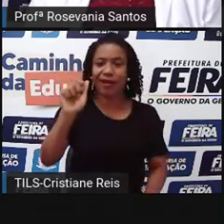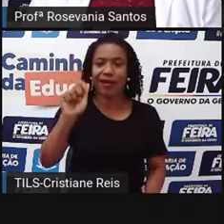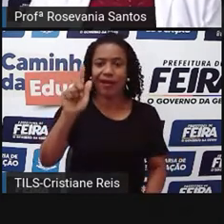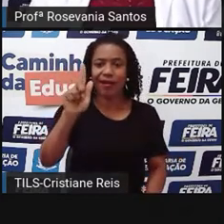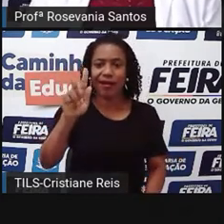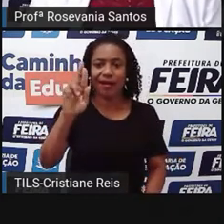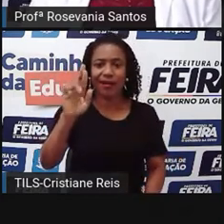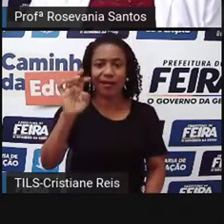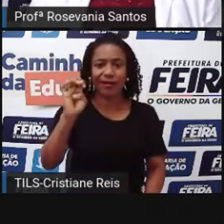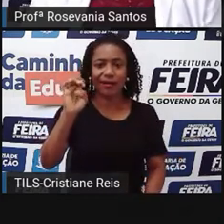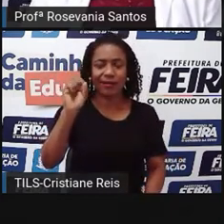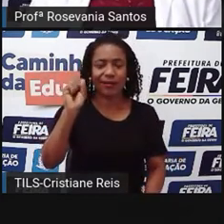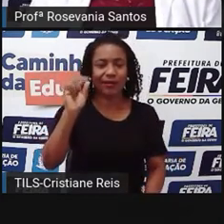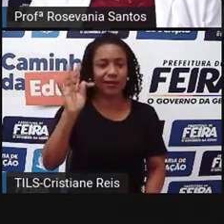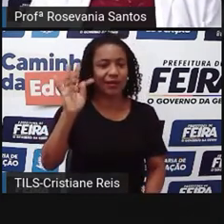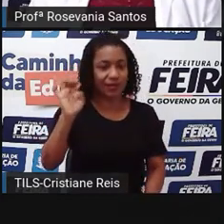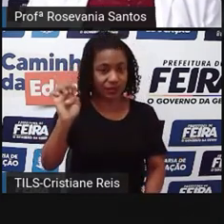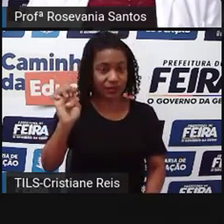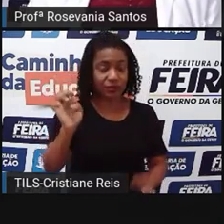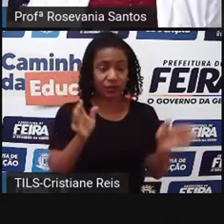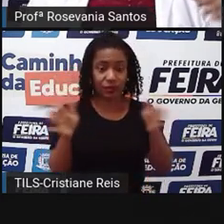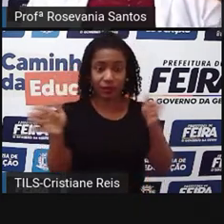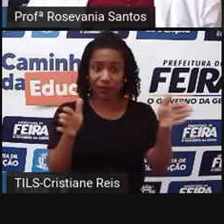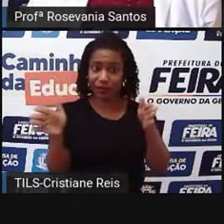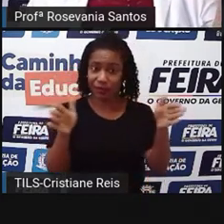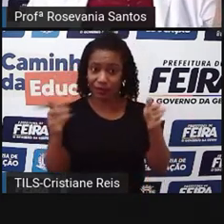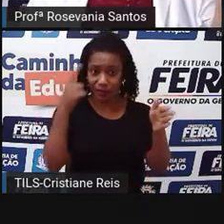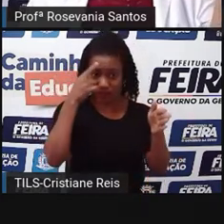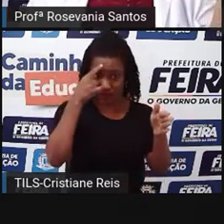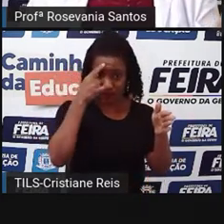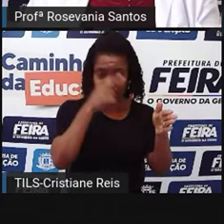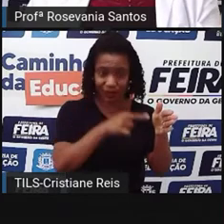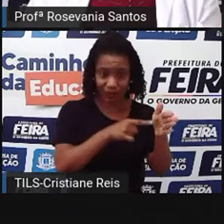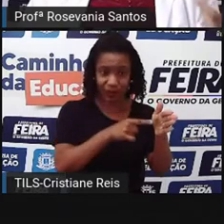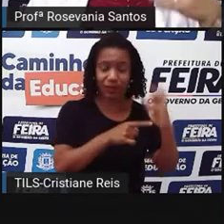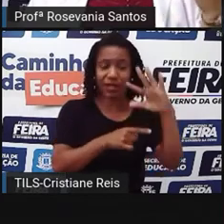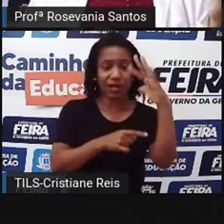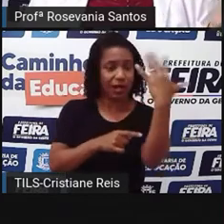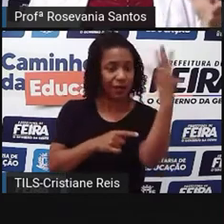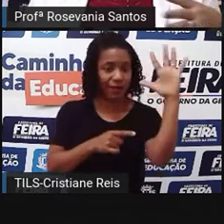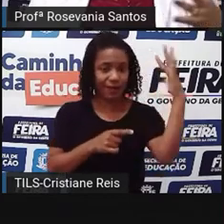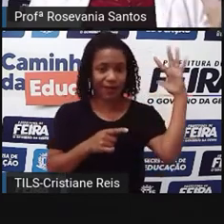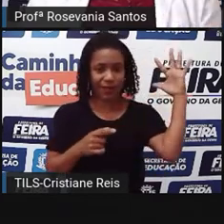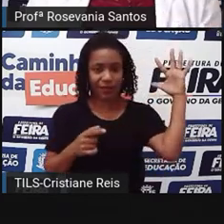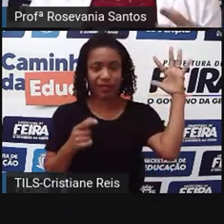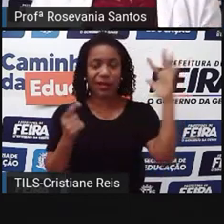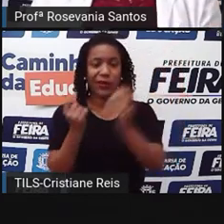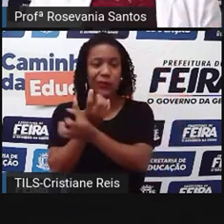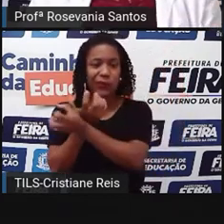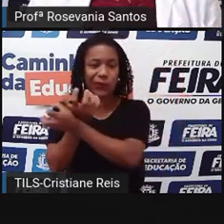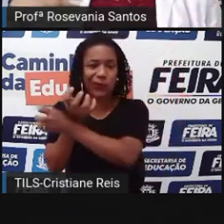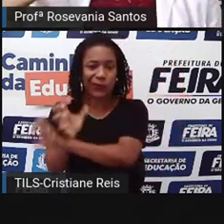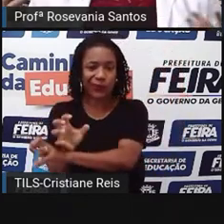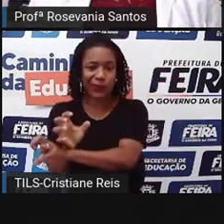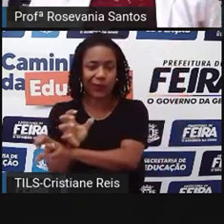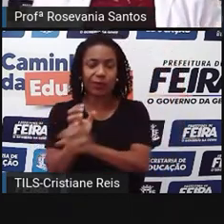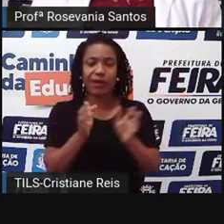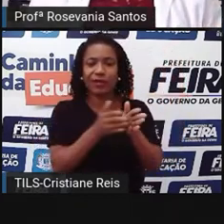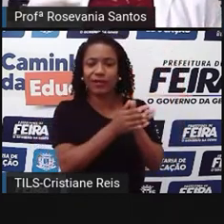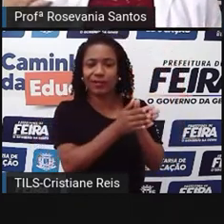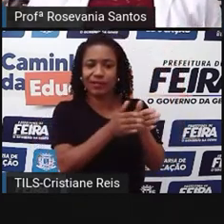entre a Zona da Mata e o Sertão. Então, eu não sei se vocês já observaram aqui em feira, a gente tem assim dizendo, os